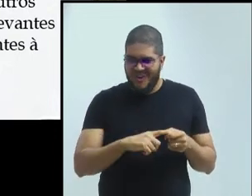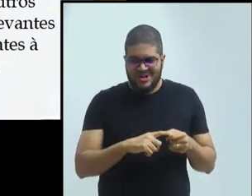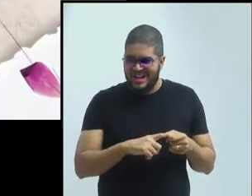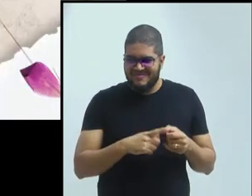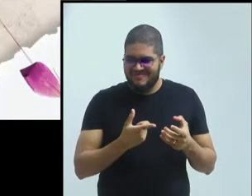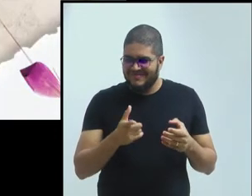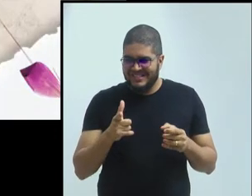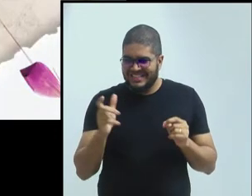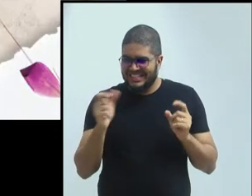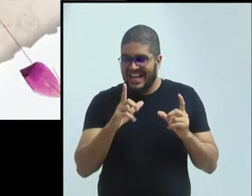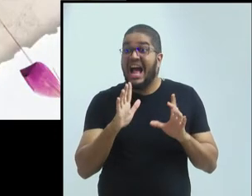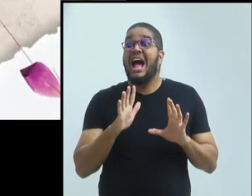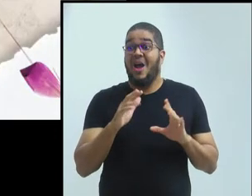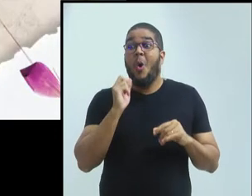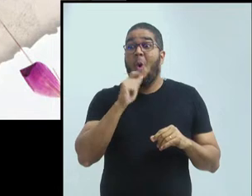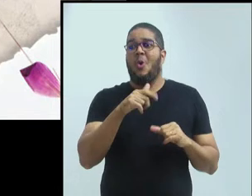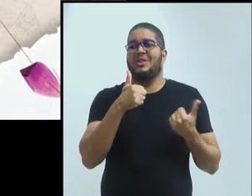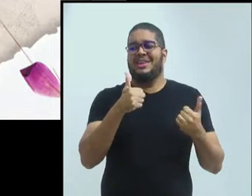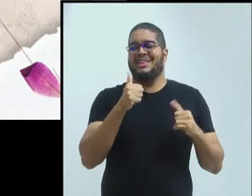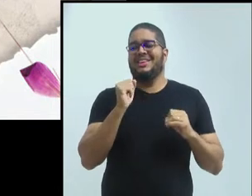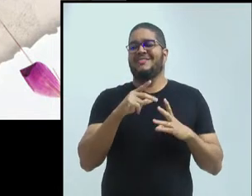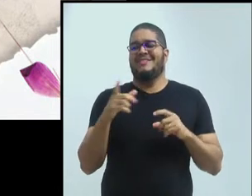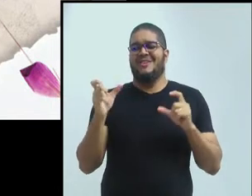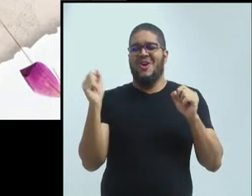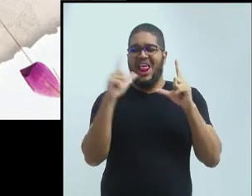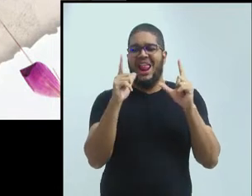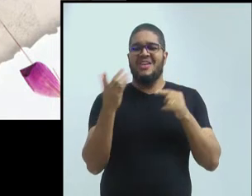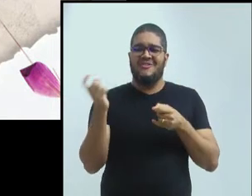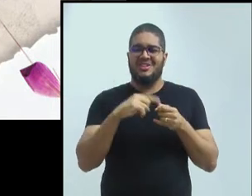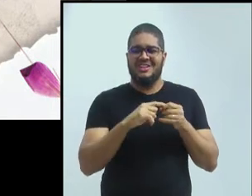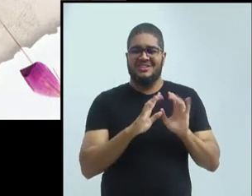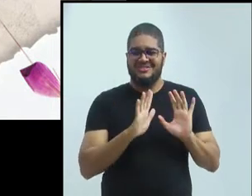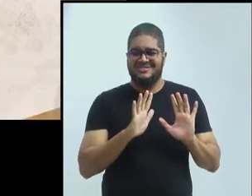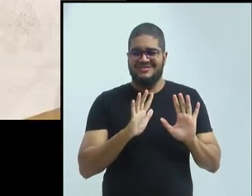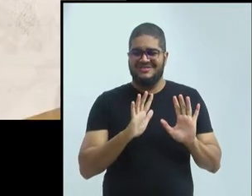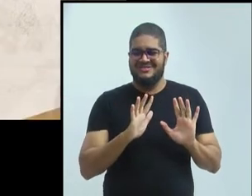Não, para onde é que a gente... Não, não, pode ir. Não, ir.